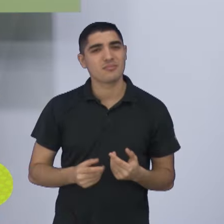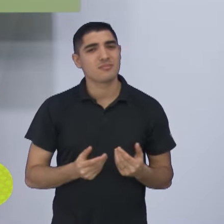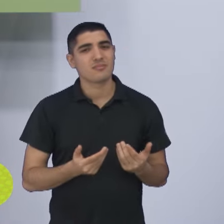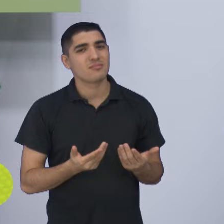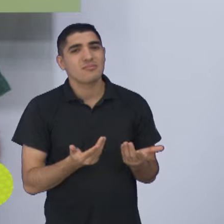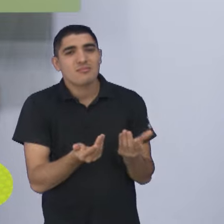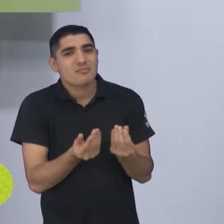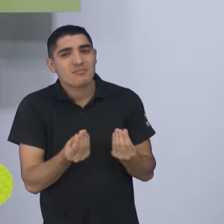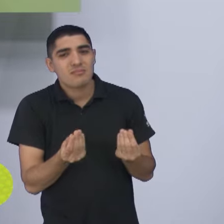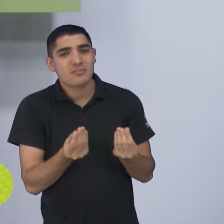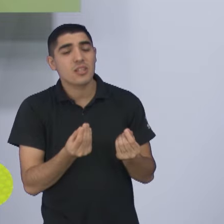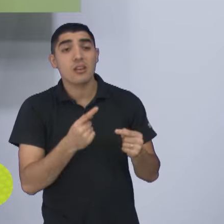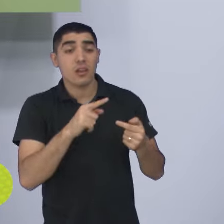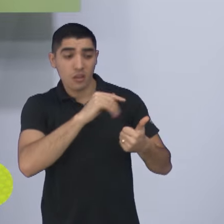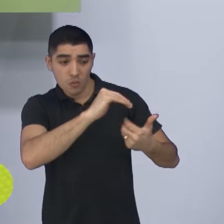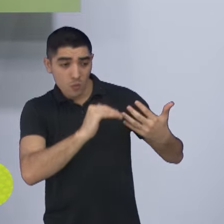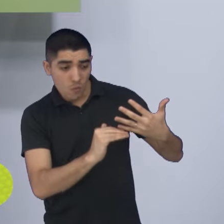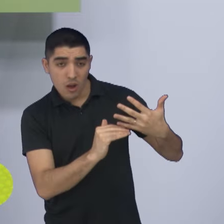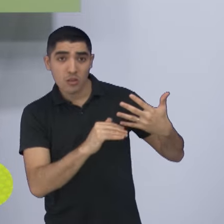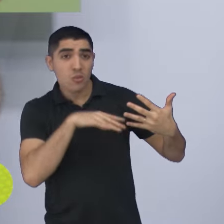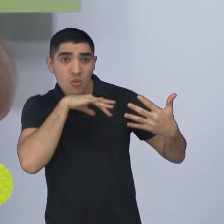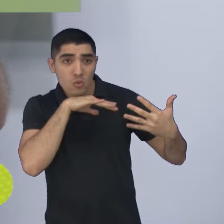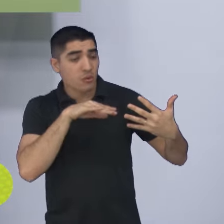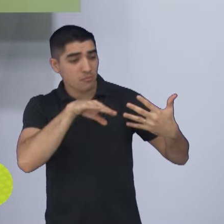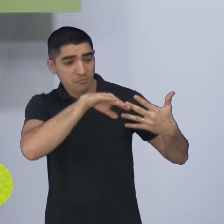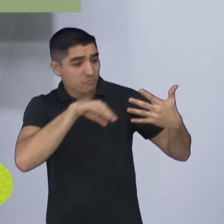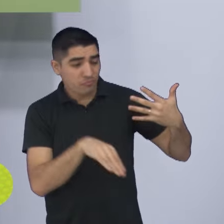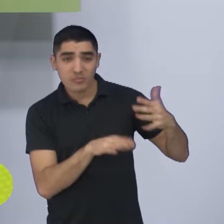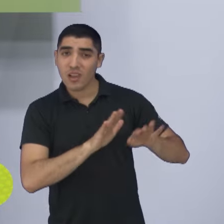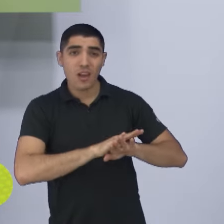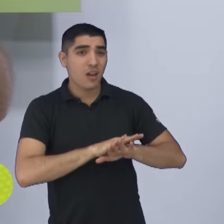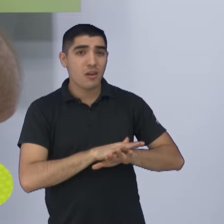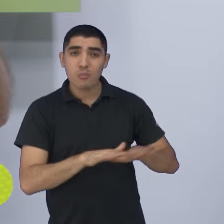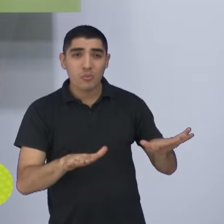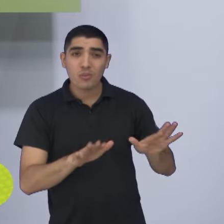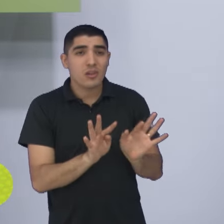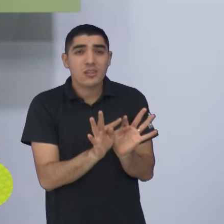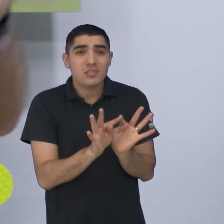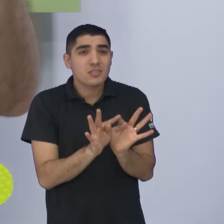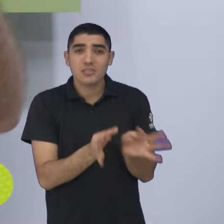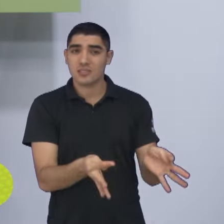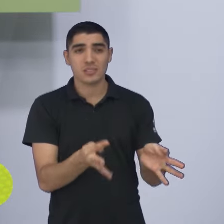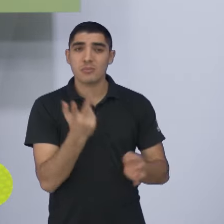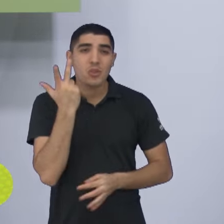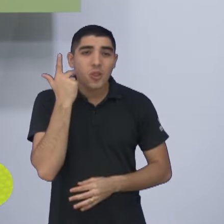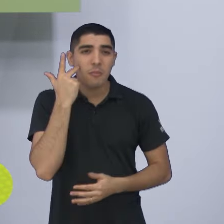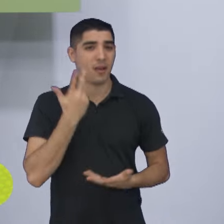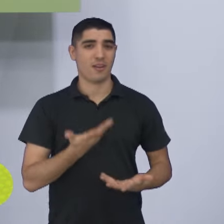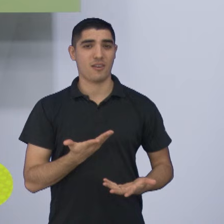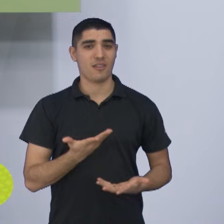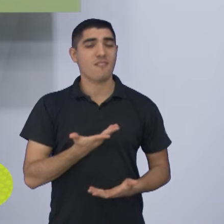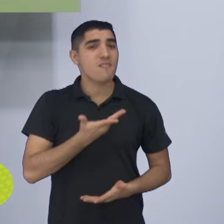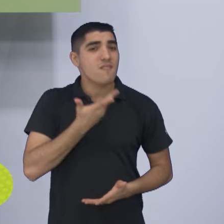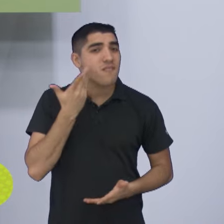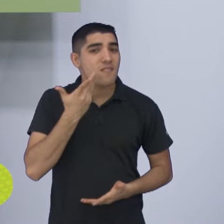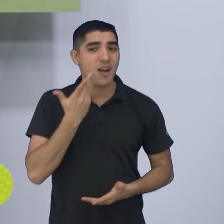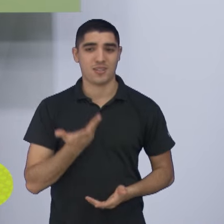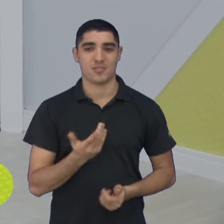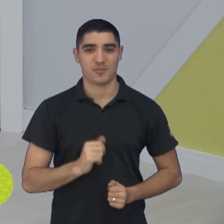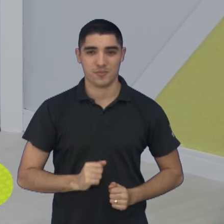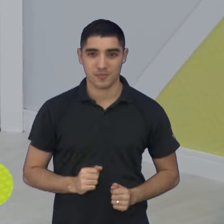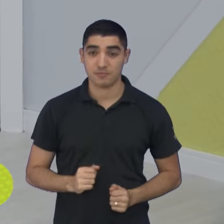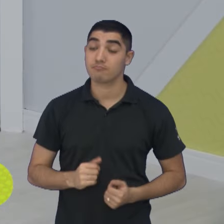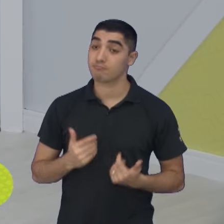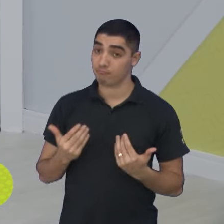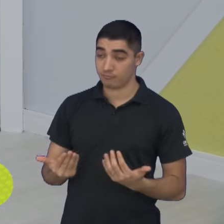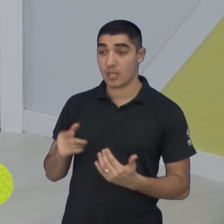nenhuma de fazer. Os quatro piores descem, assim, é simples, é simples, claro como a água e fácil de fazer. Façam da próxima vez. É, e o